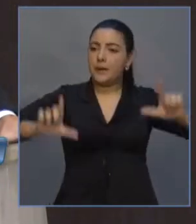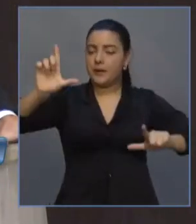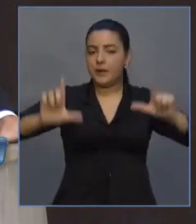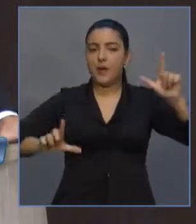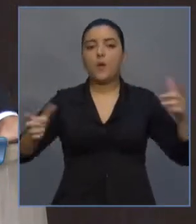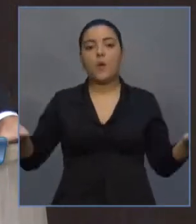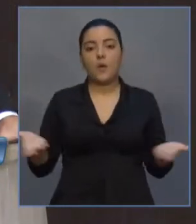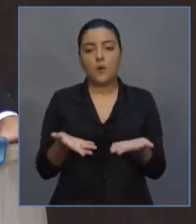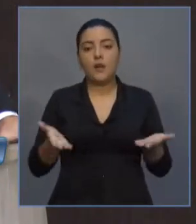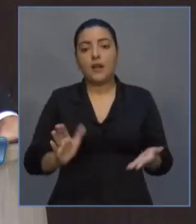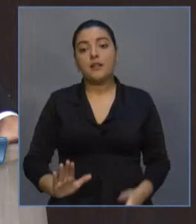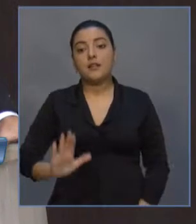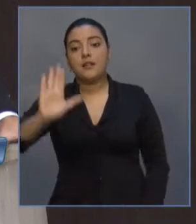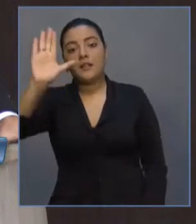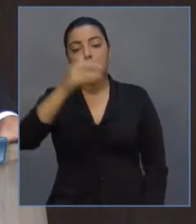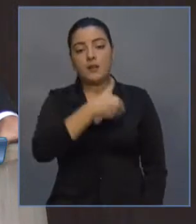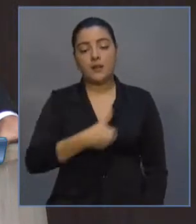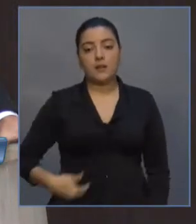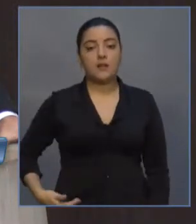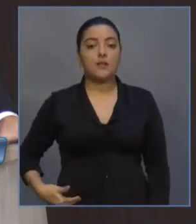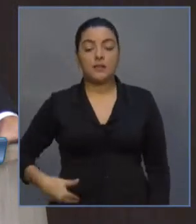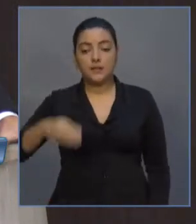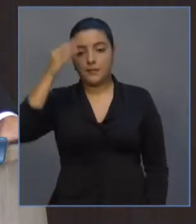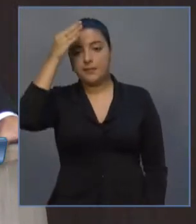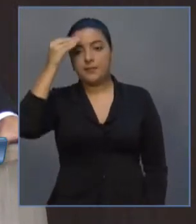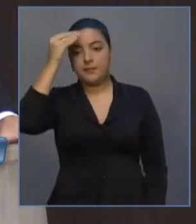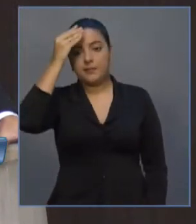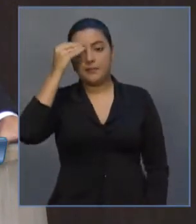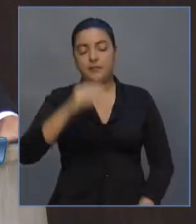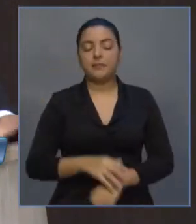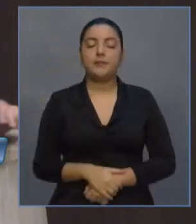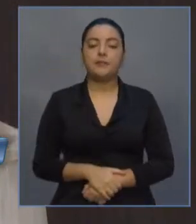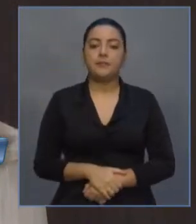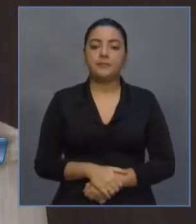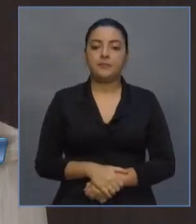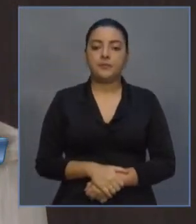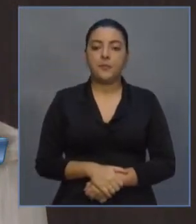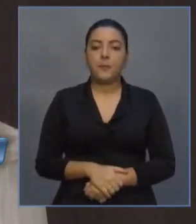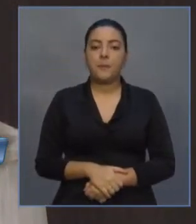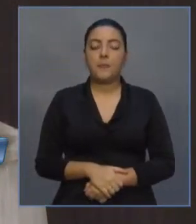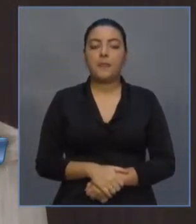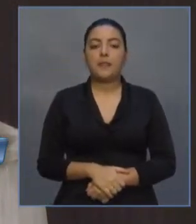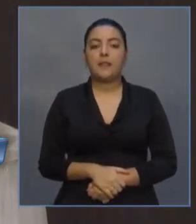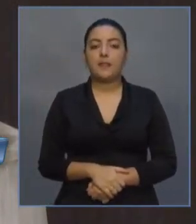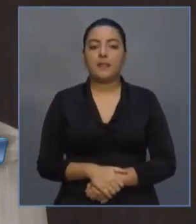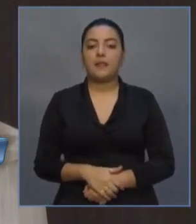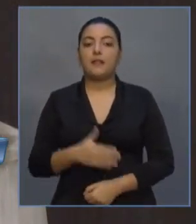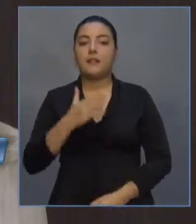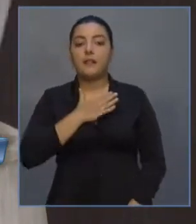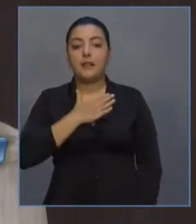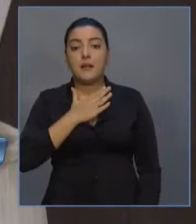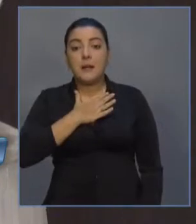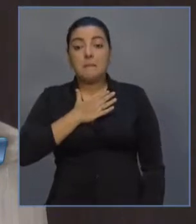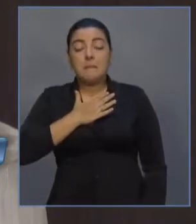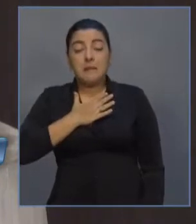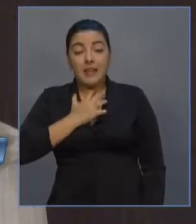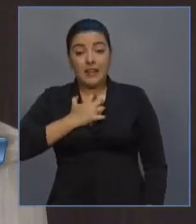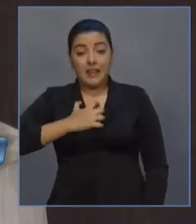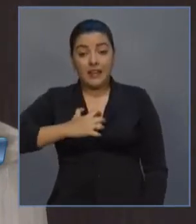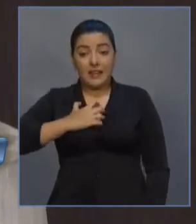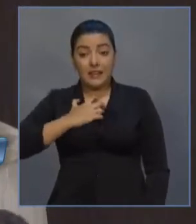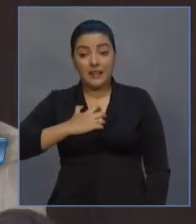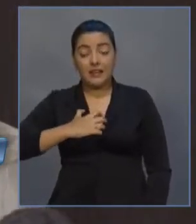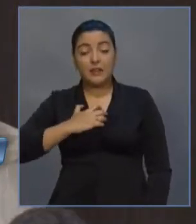hoje candidato à reeleição Camilo Santana. Qual não é a minha indignação